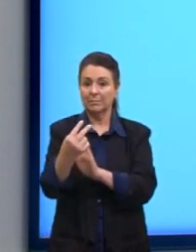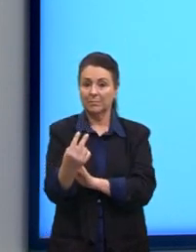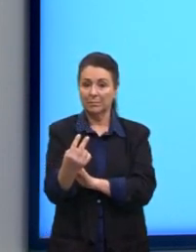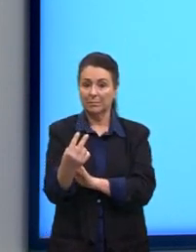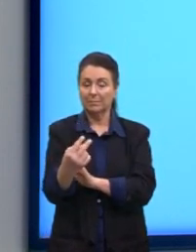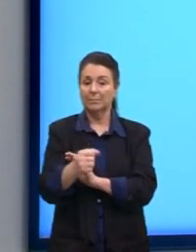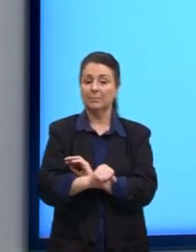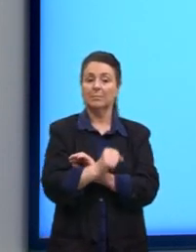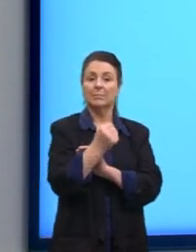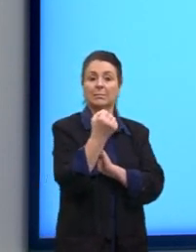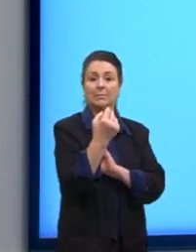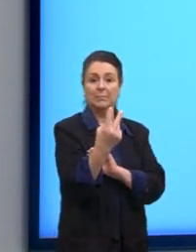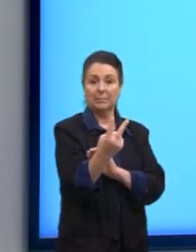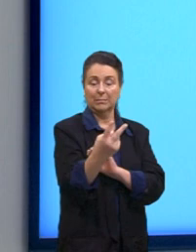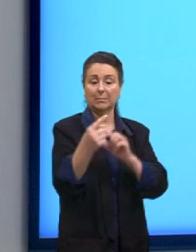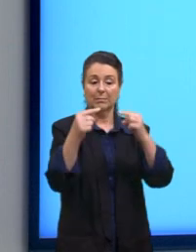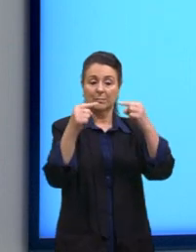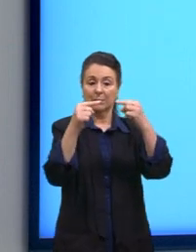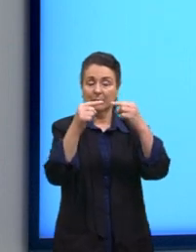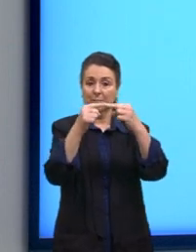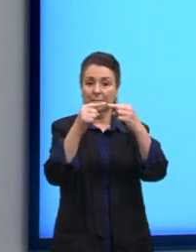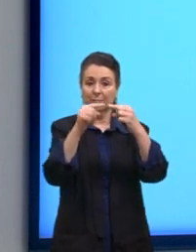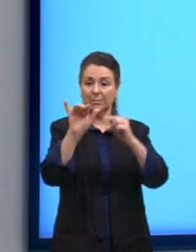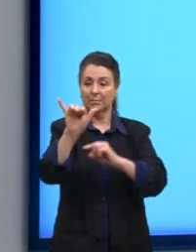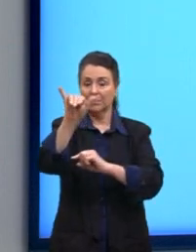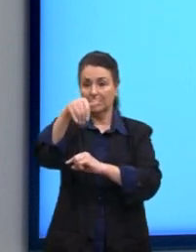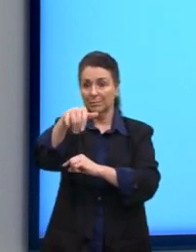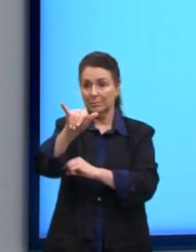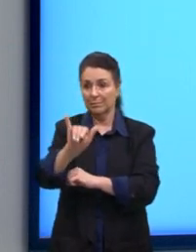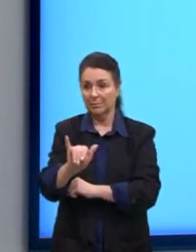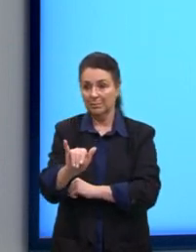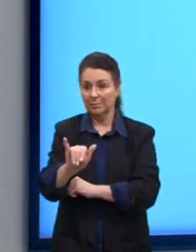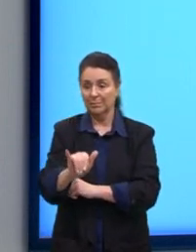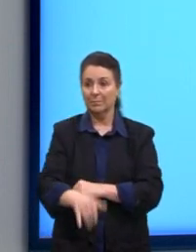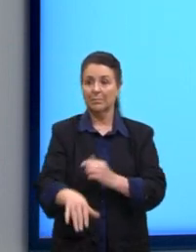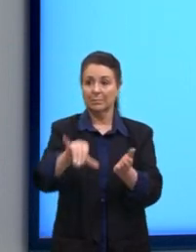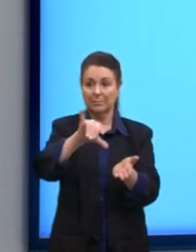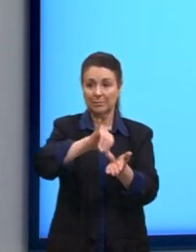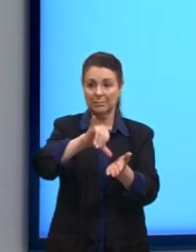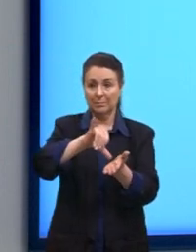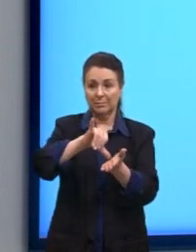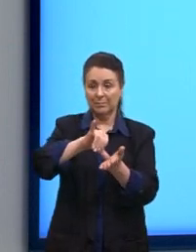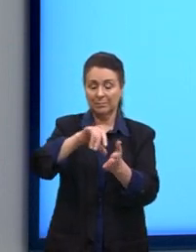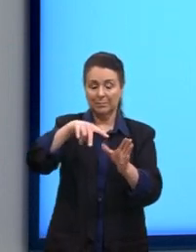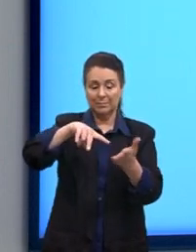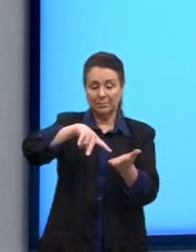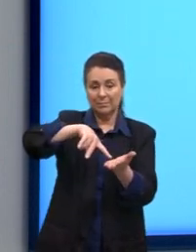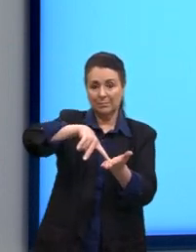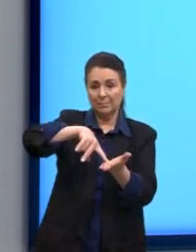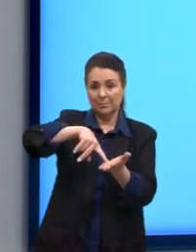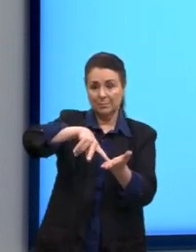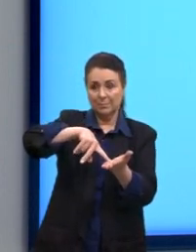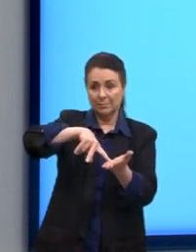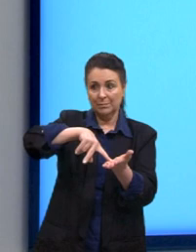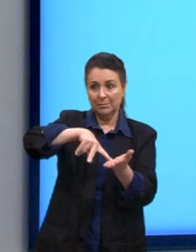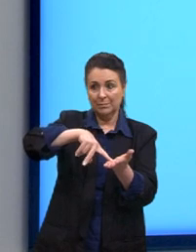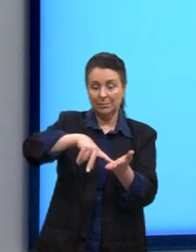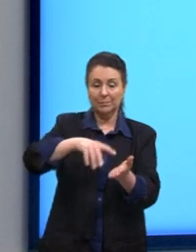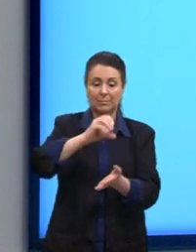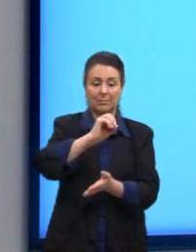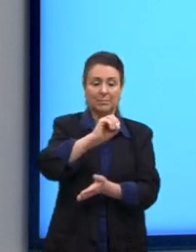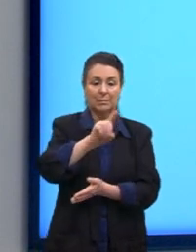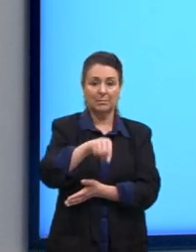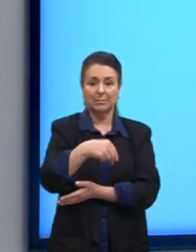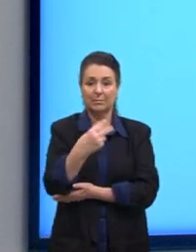o 2 seria a coordenada do Y. O centro da nossa circunferência está posicionado em 0